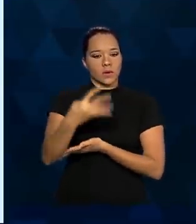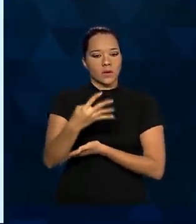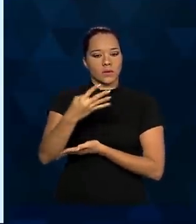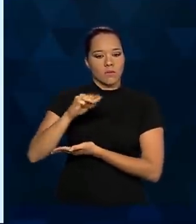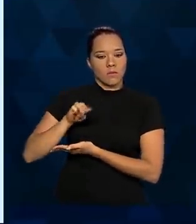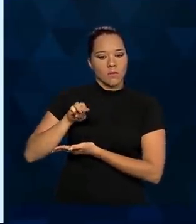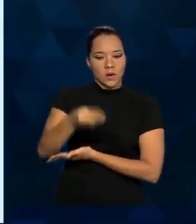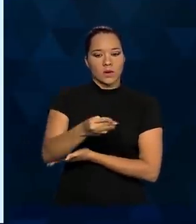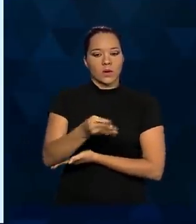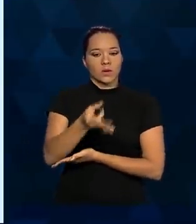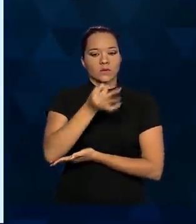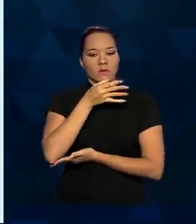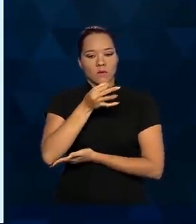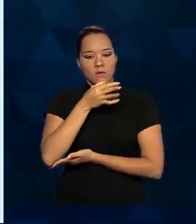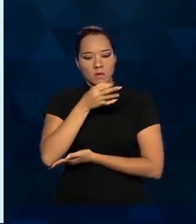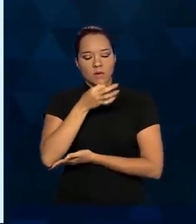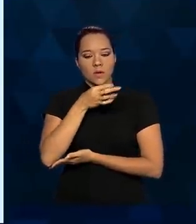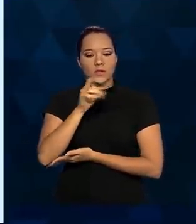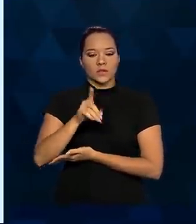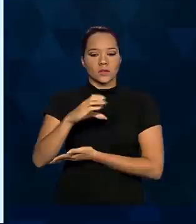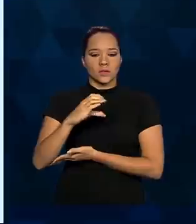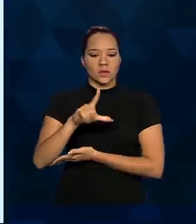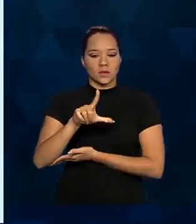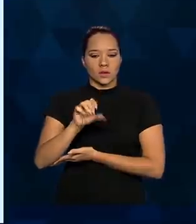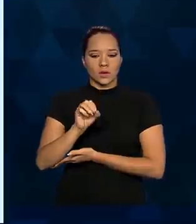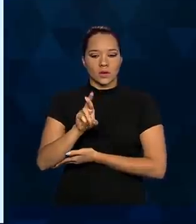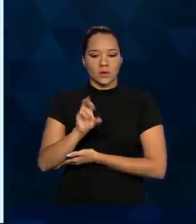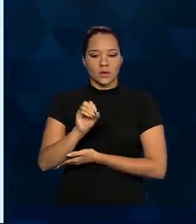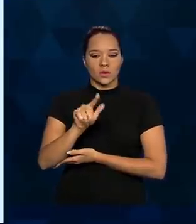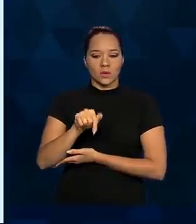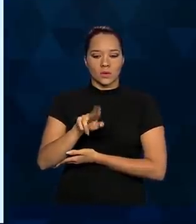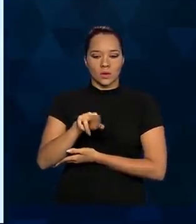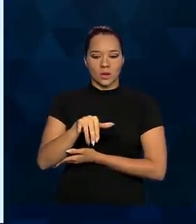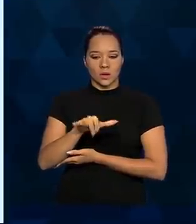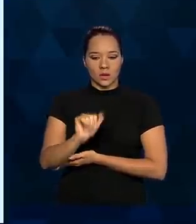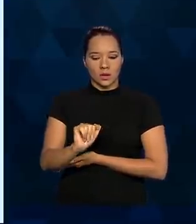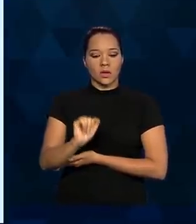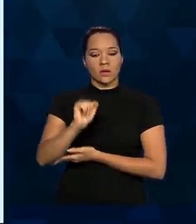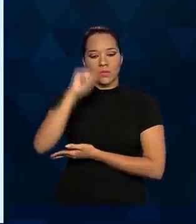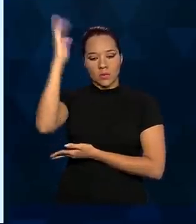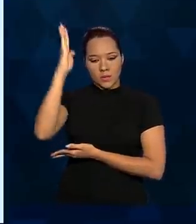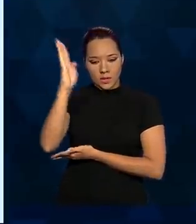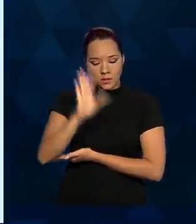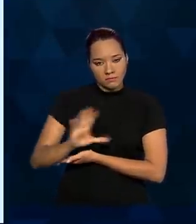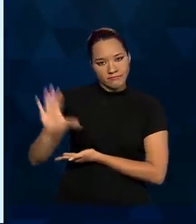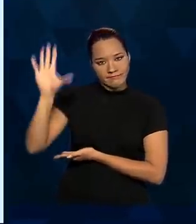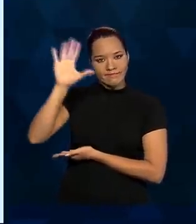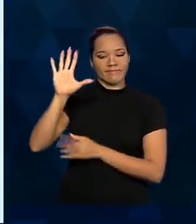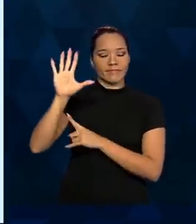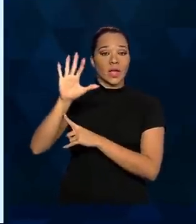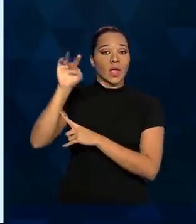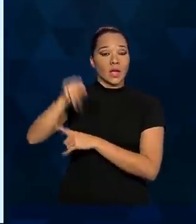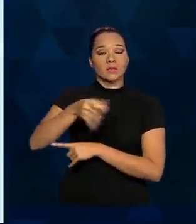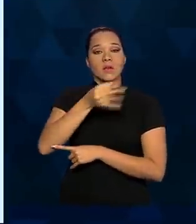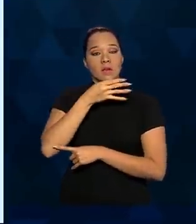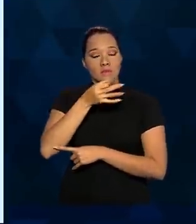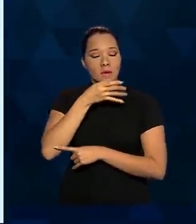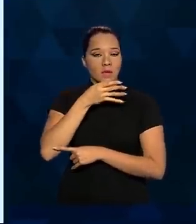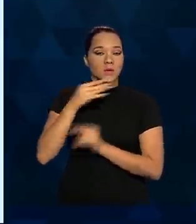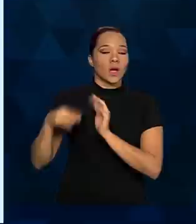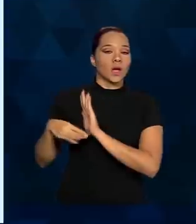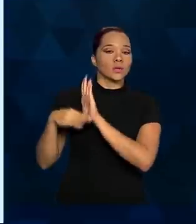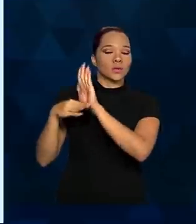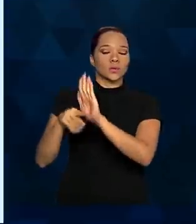comprimidos de difosfato de cloroquina para todo o país. Lembrando que esse medicamento, além de atender